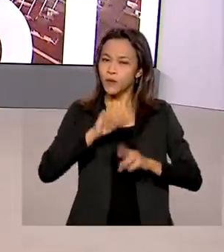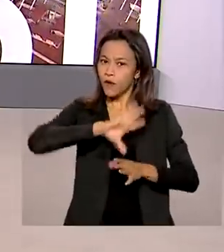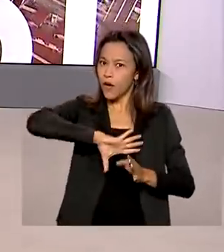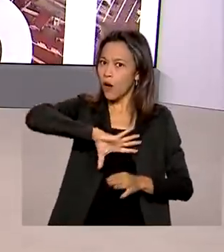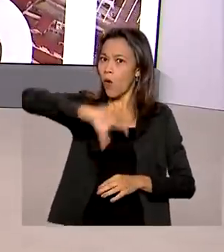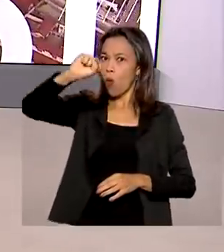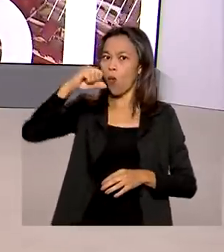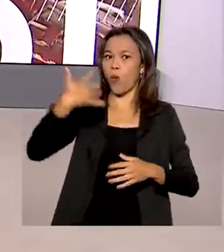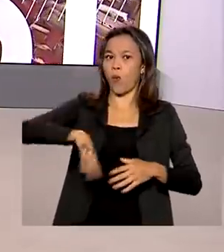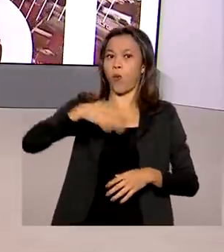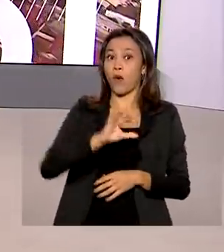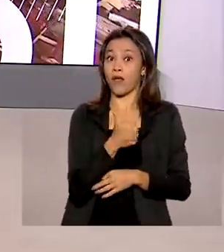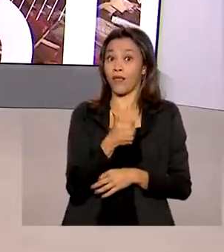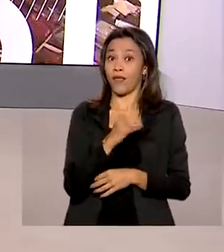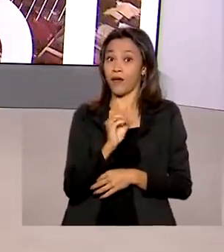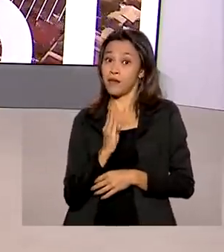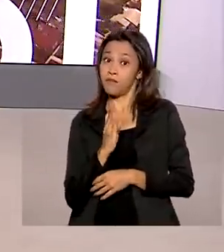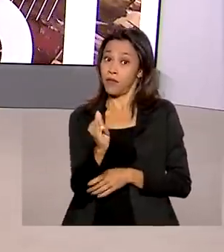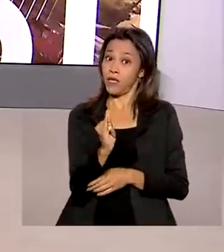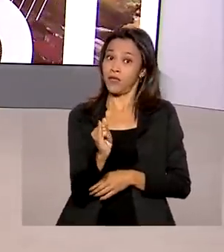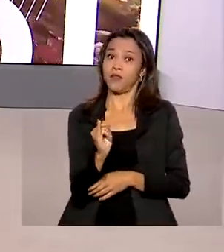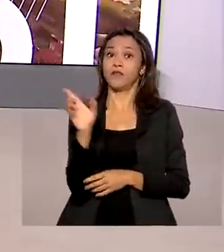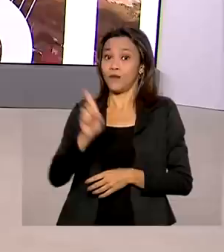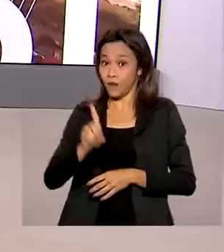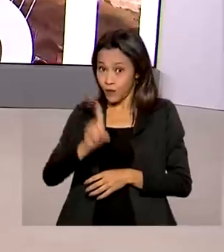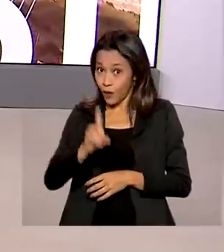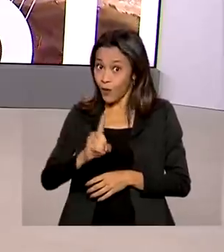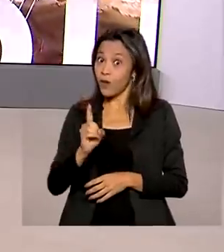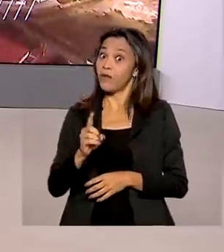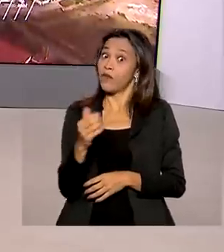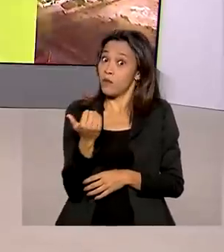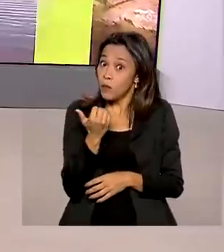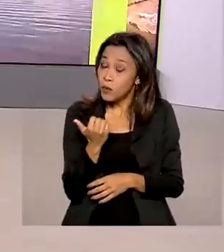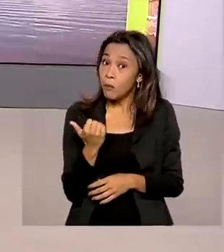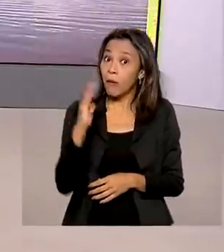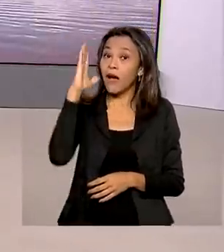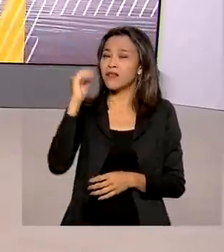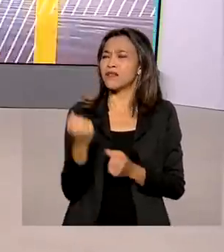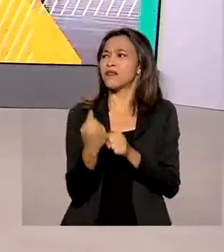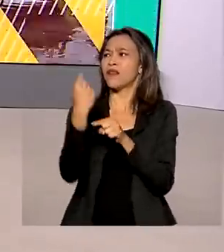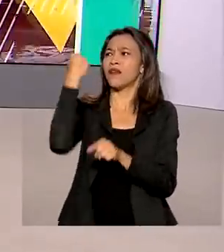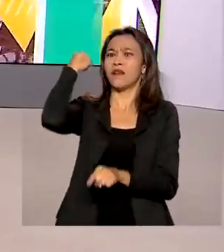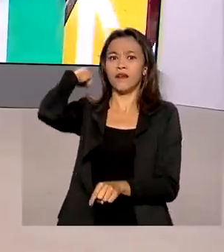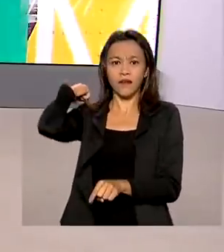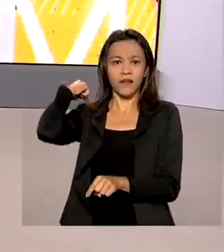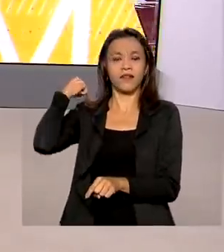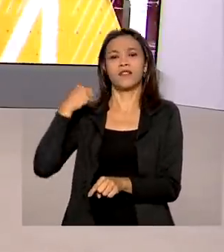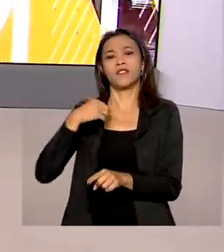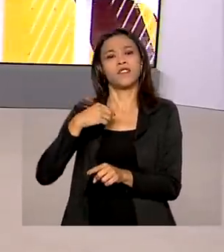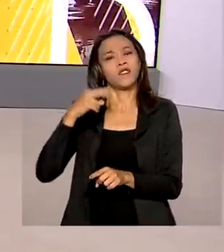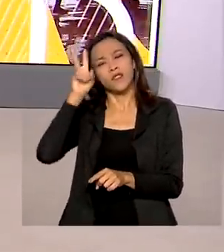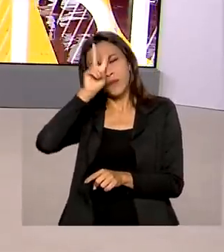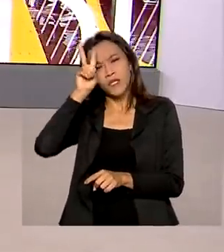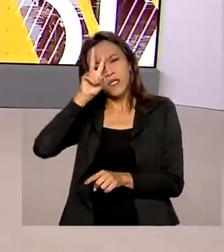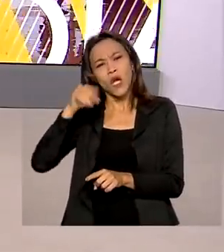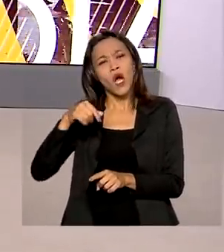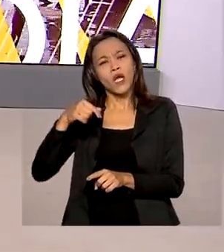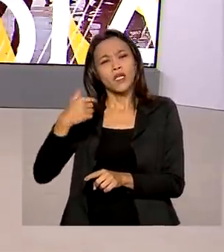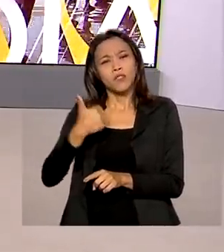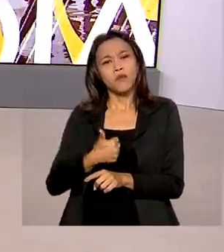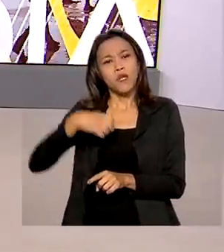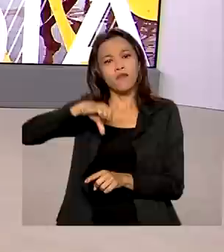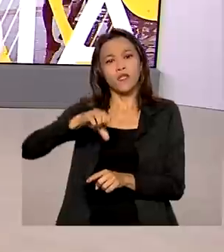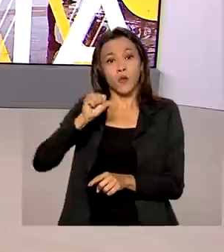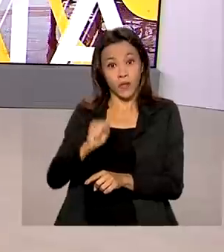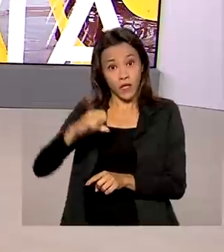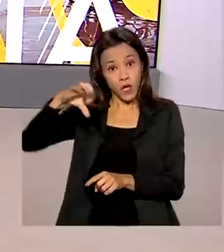de 10 bilhões de dólares, o maior para qualquer mês, desde o começo da série histórica, em 1989. Quem comenta